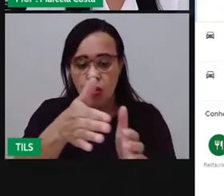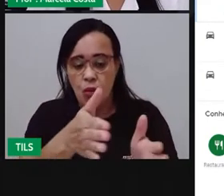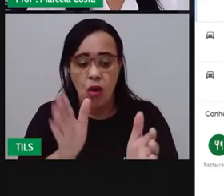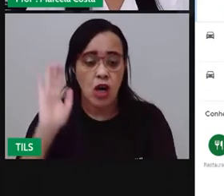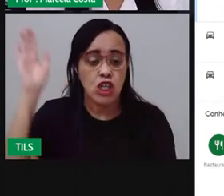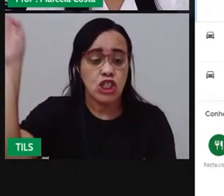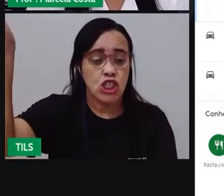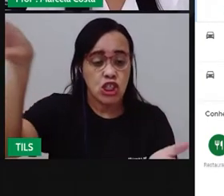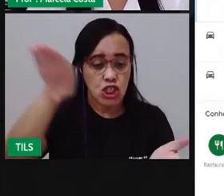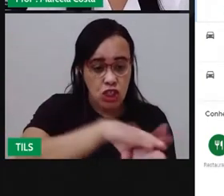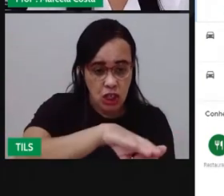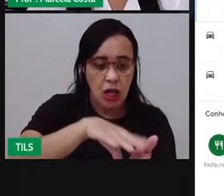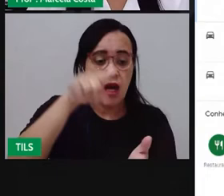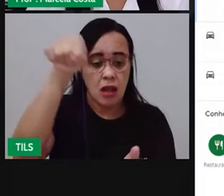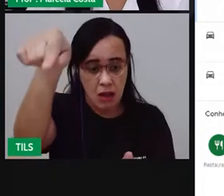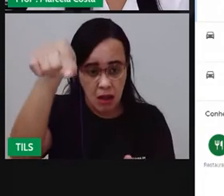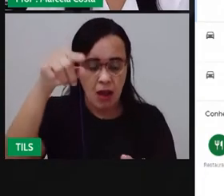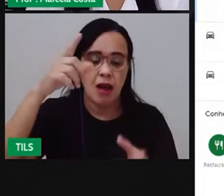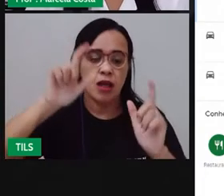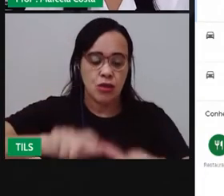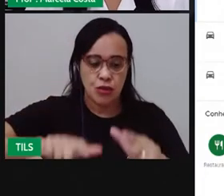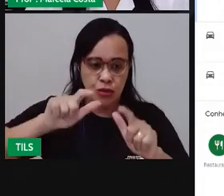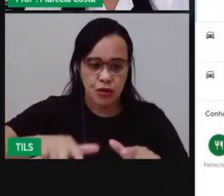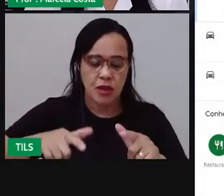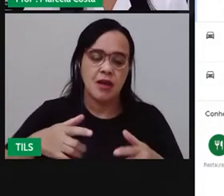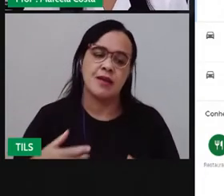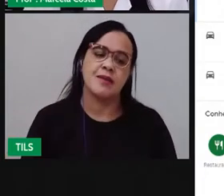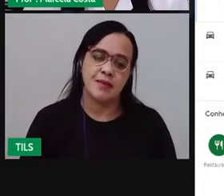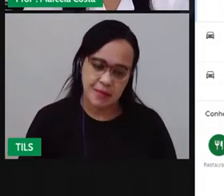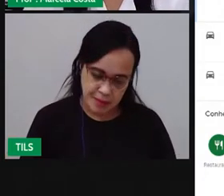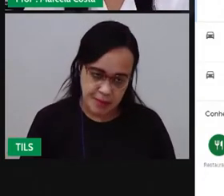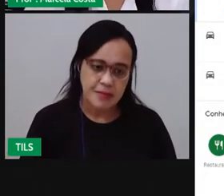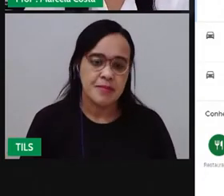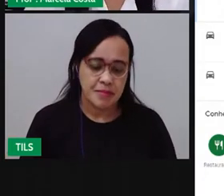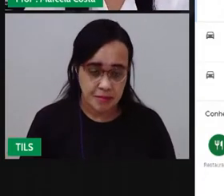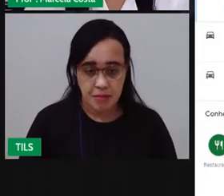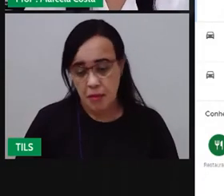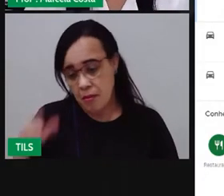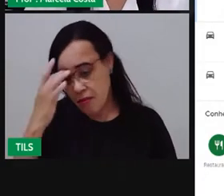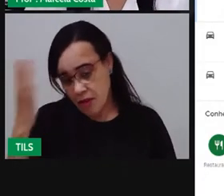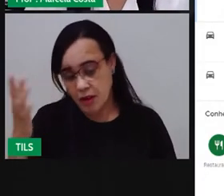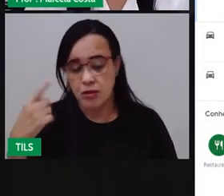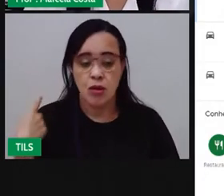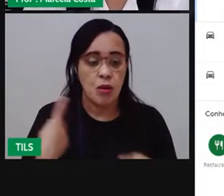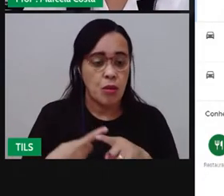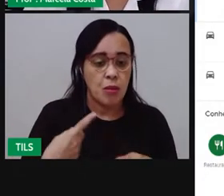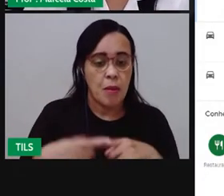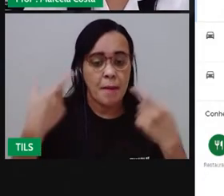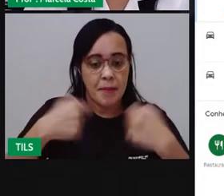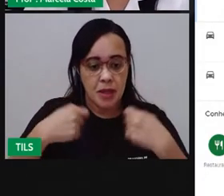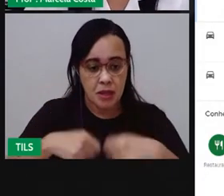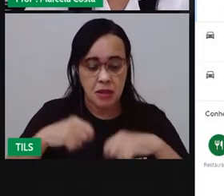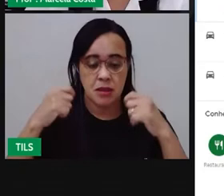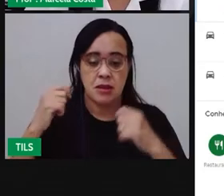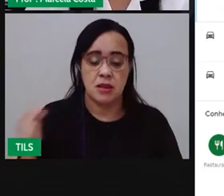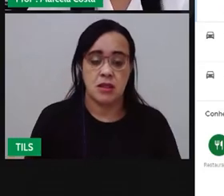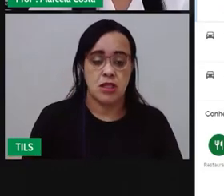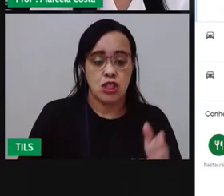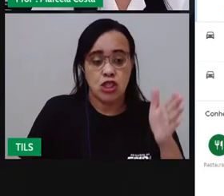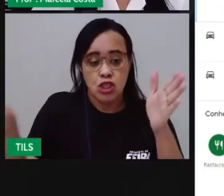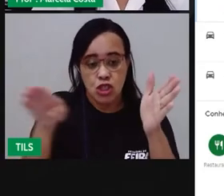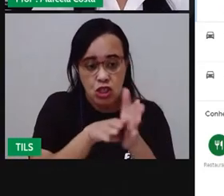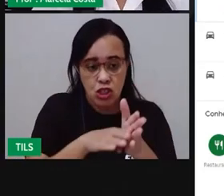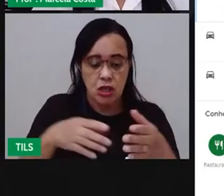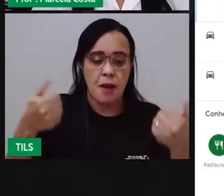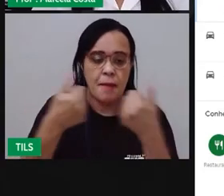para que eu chegue no lugar, indo pelo trajeto mais perto. Está vendo? Olha aqui, então, se eu for da